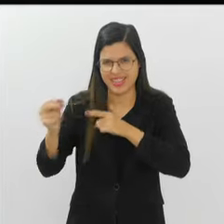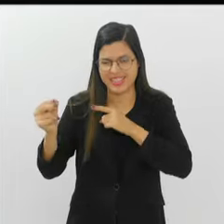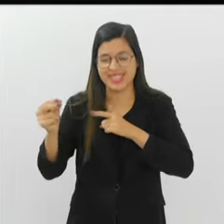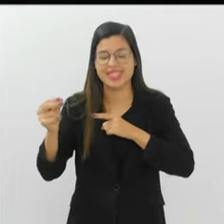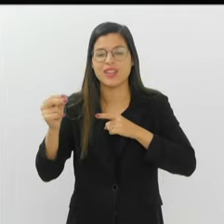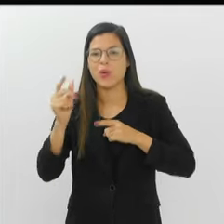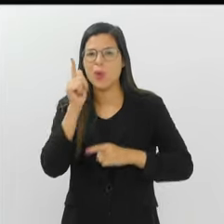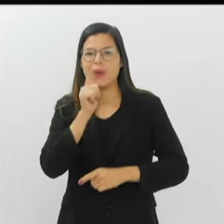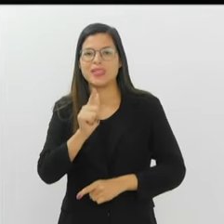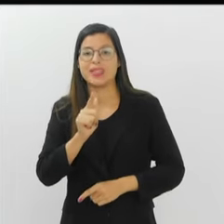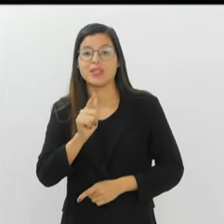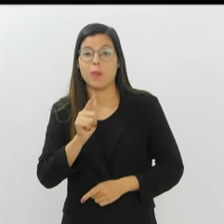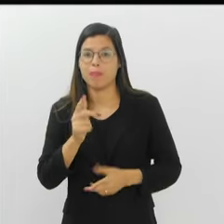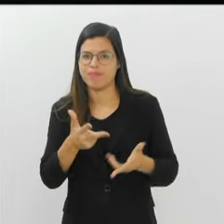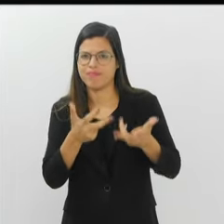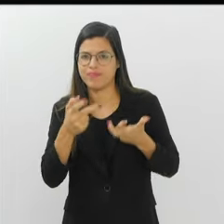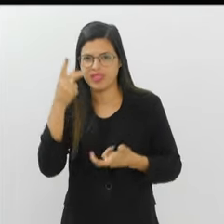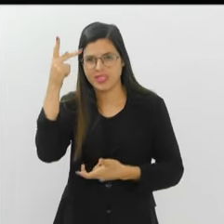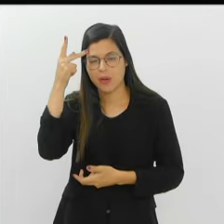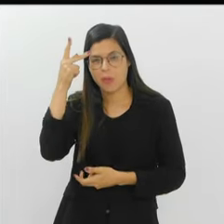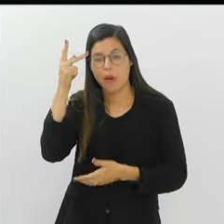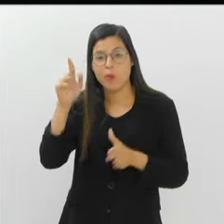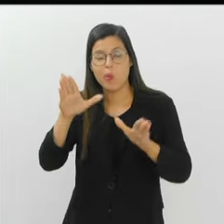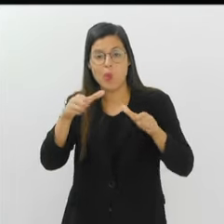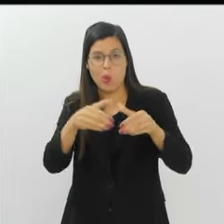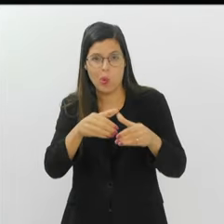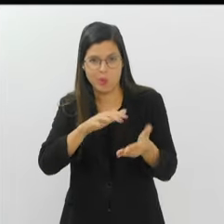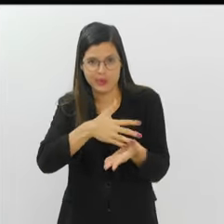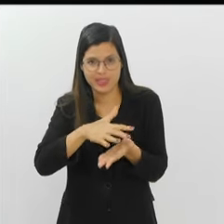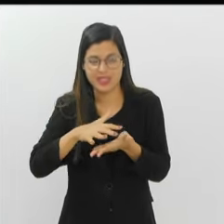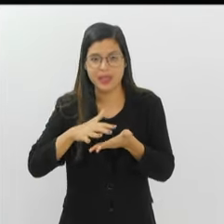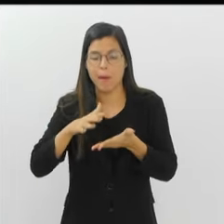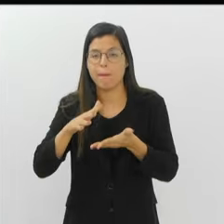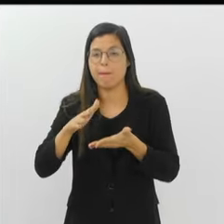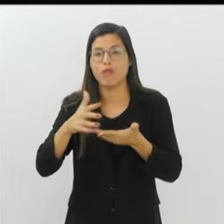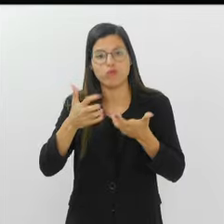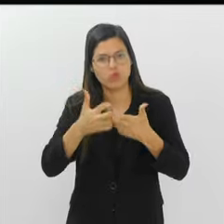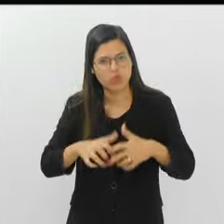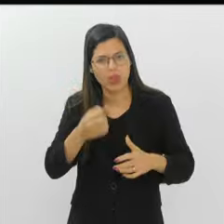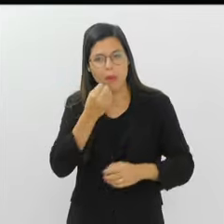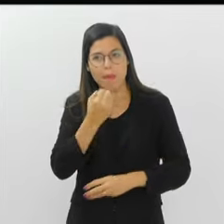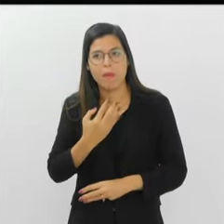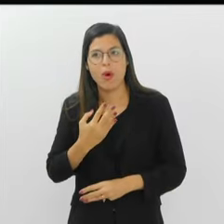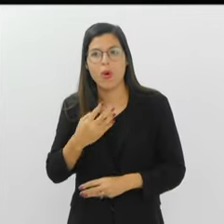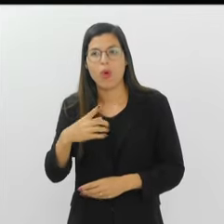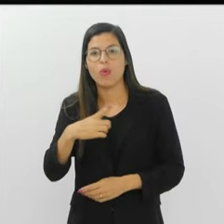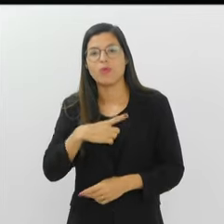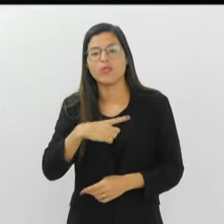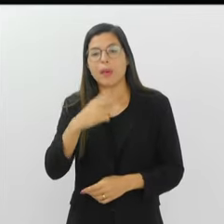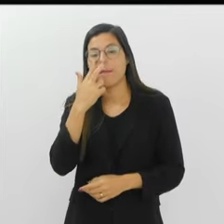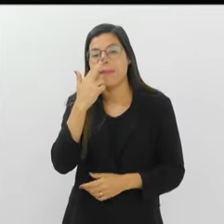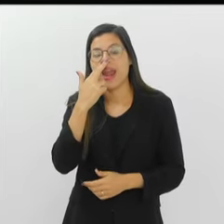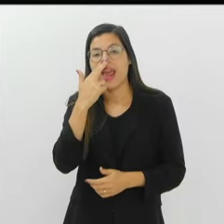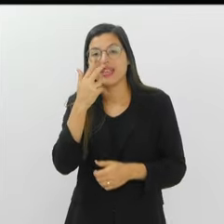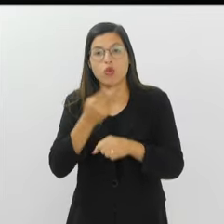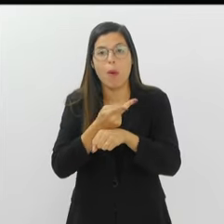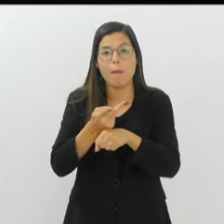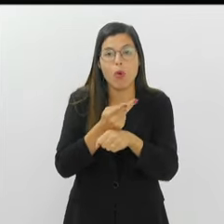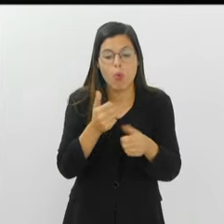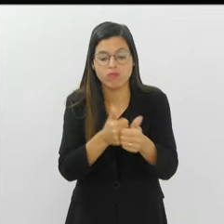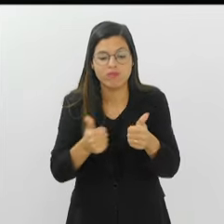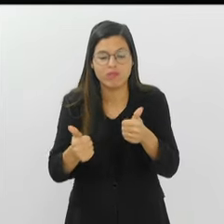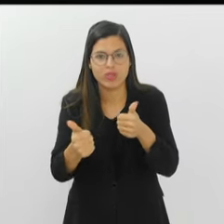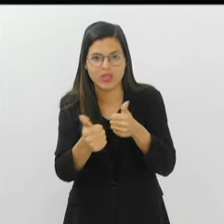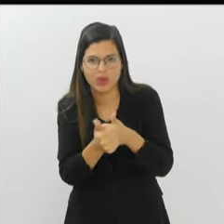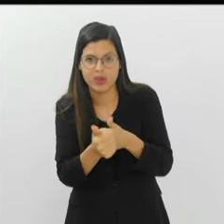eu já percebi muito em São Paulo. Quando a escola dá certo, tem uma disputa pelo protagonismo, quem foi a matriz do sucesso?